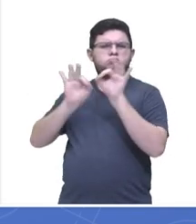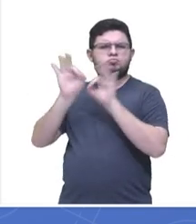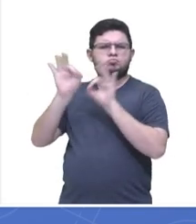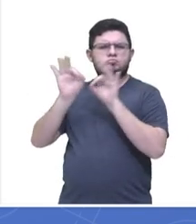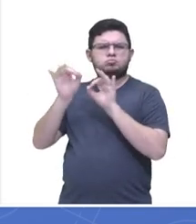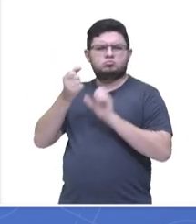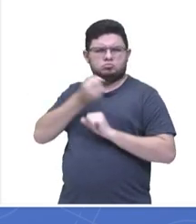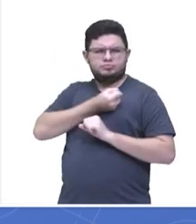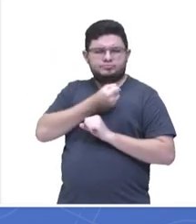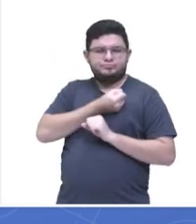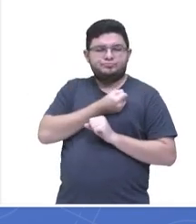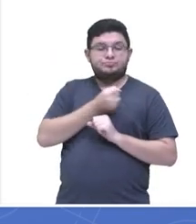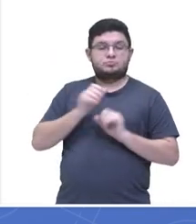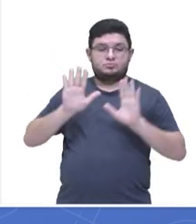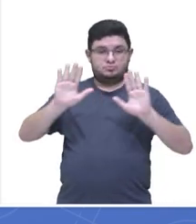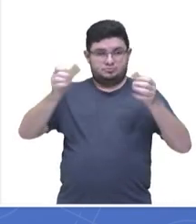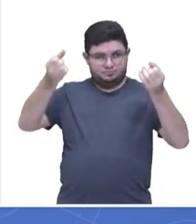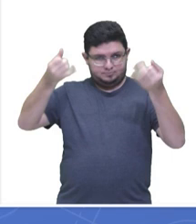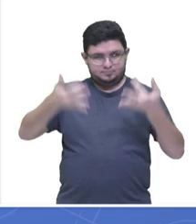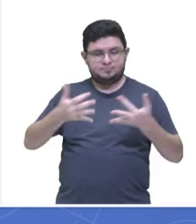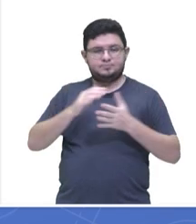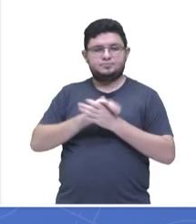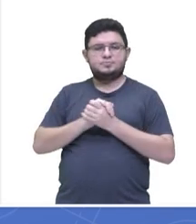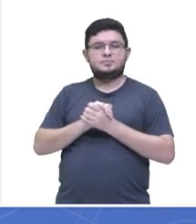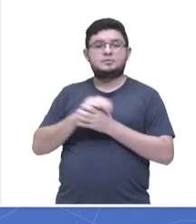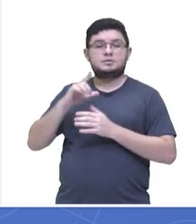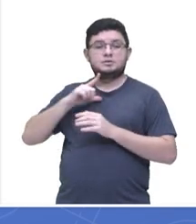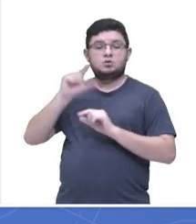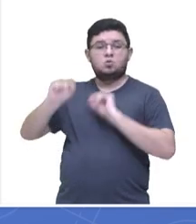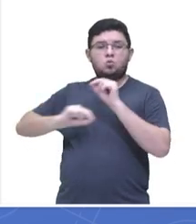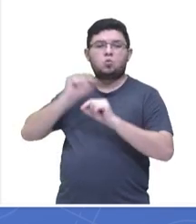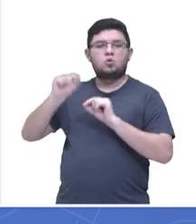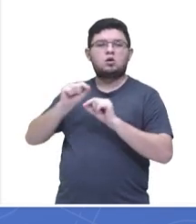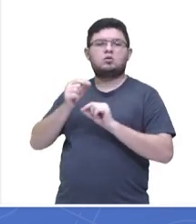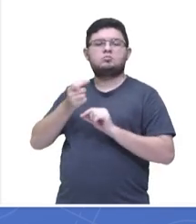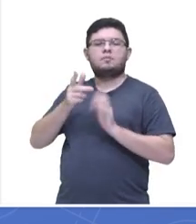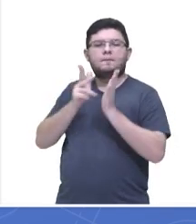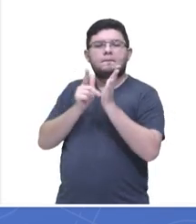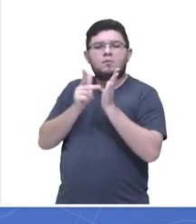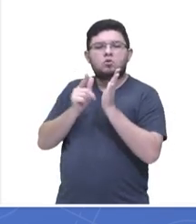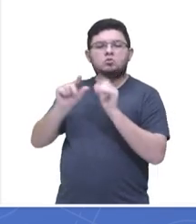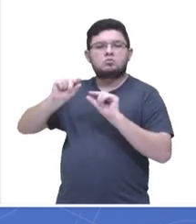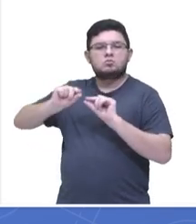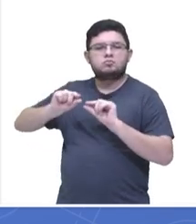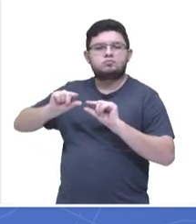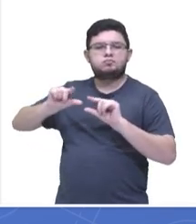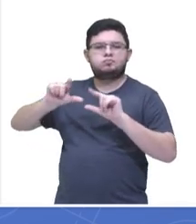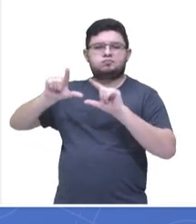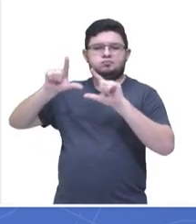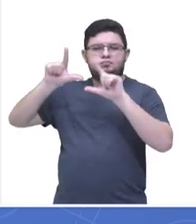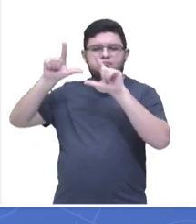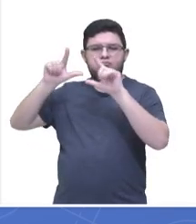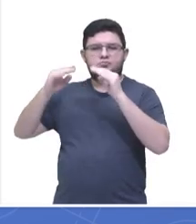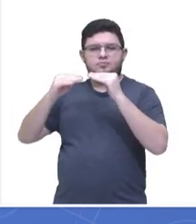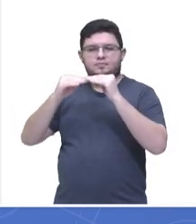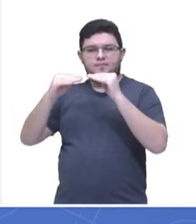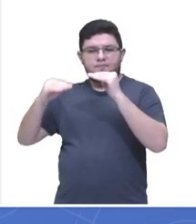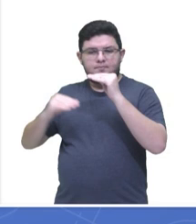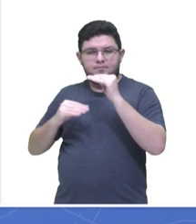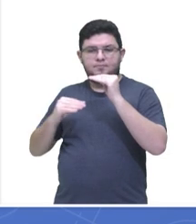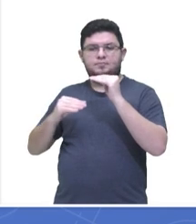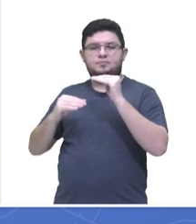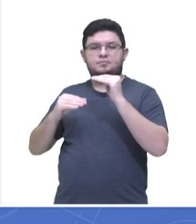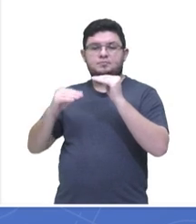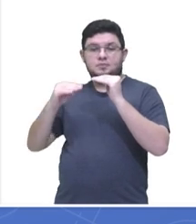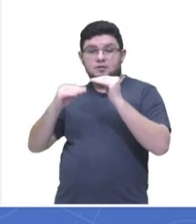se eu pegar a ordem crescente dessas notas, ou seja, do menor para o maior valor, a gente tem